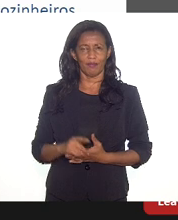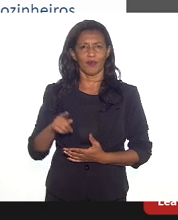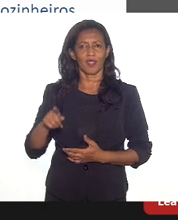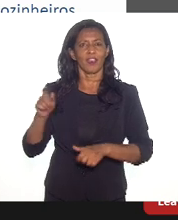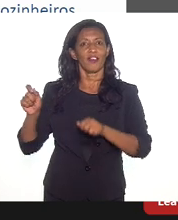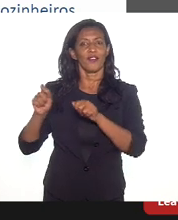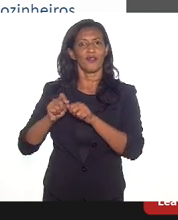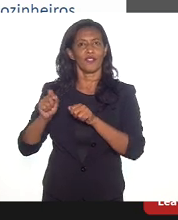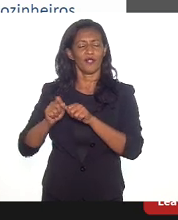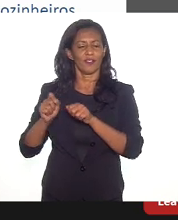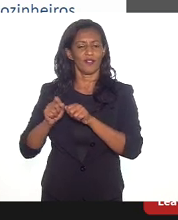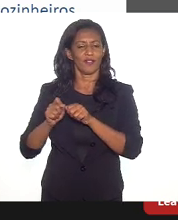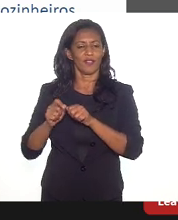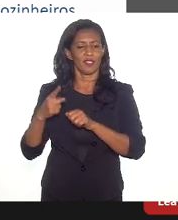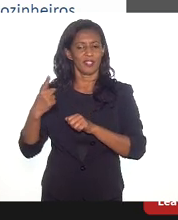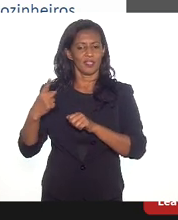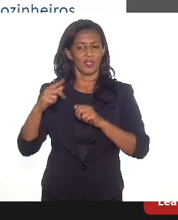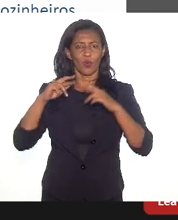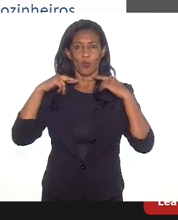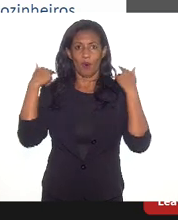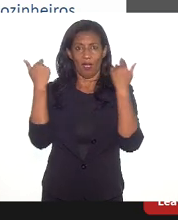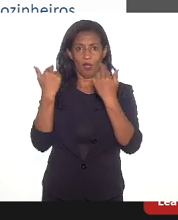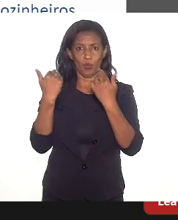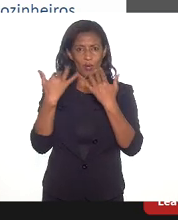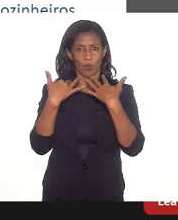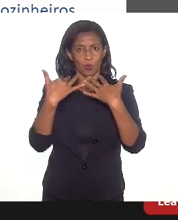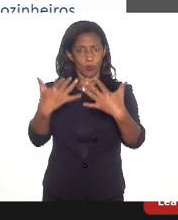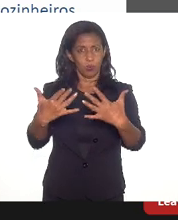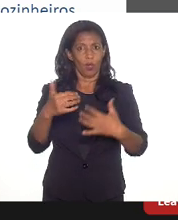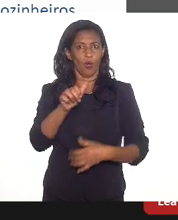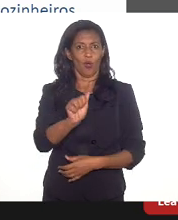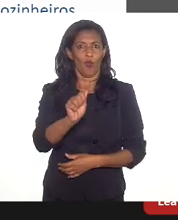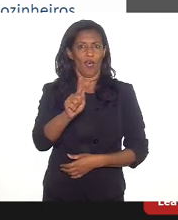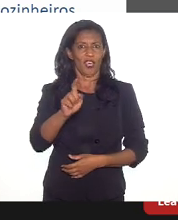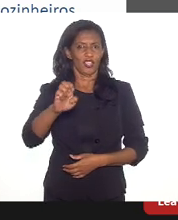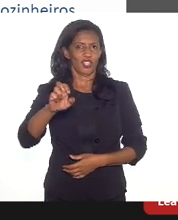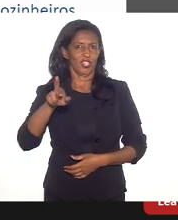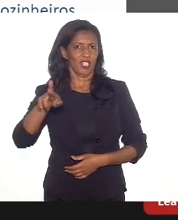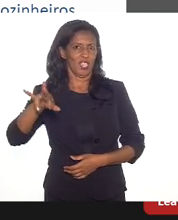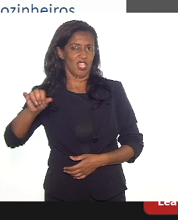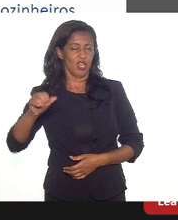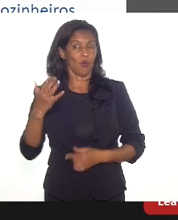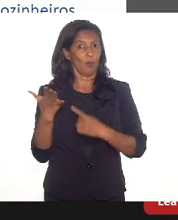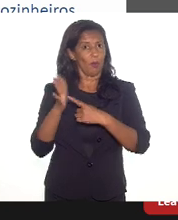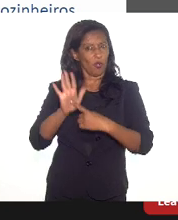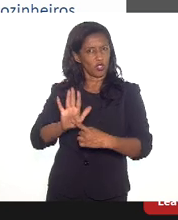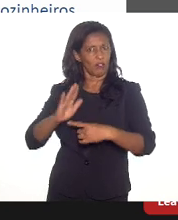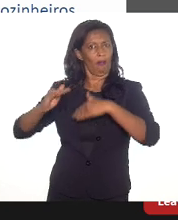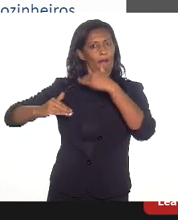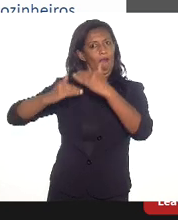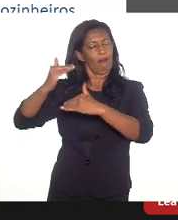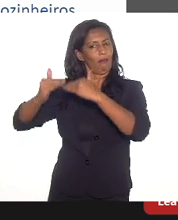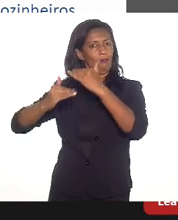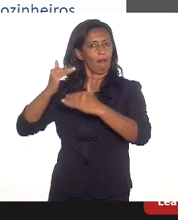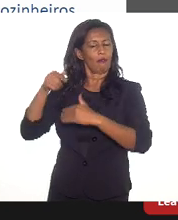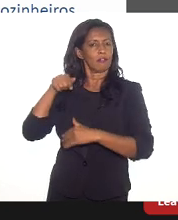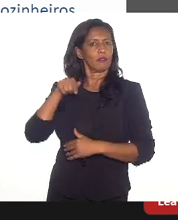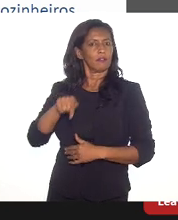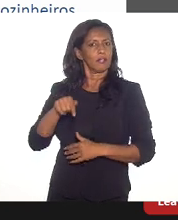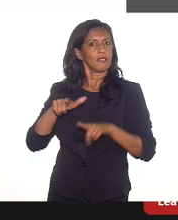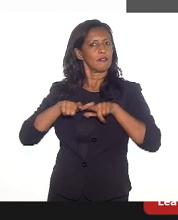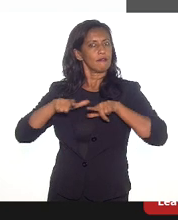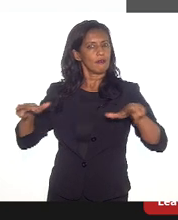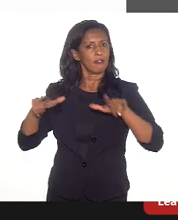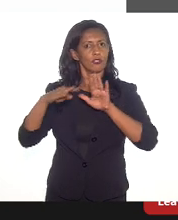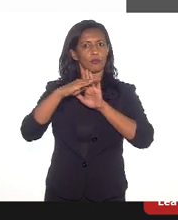fazer uma audiência específica com a Agerio para mostrar a evolução desse grande